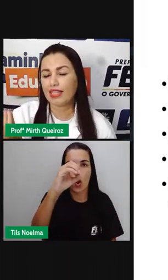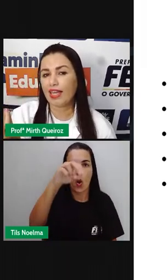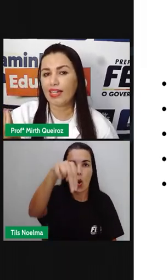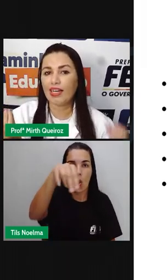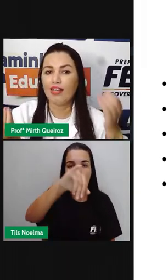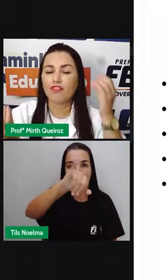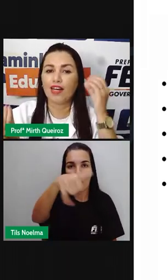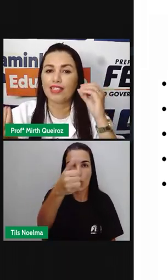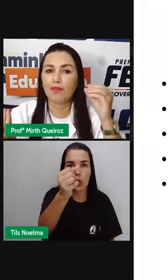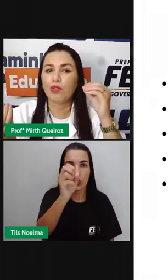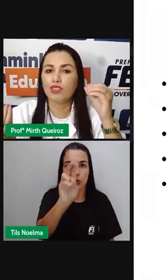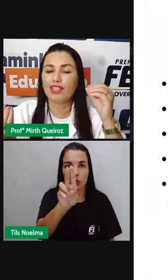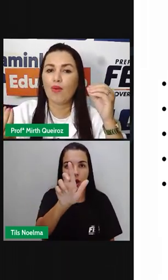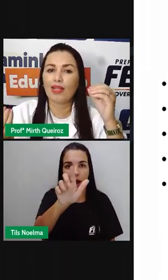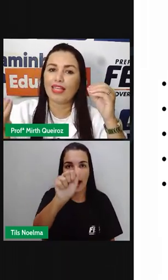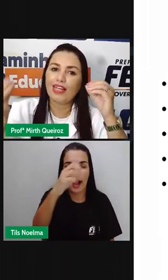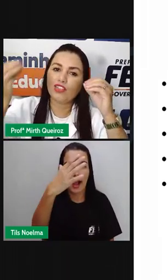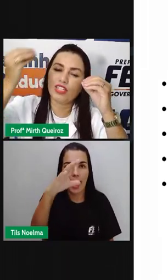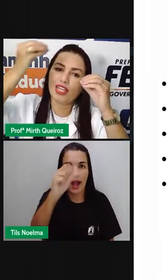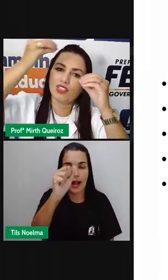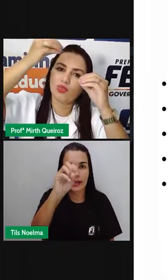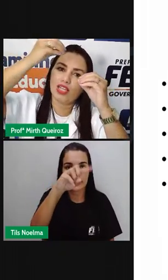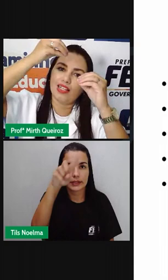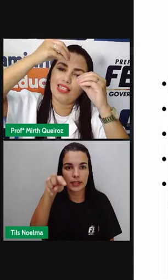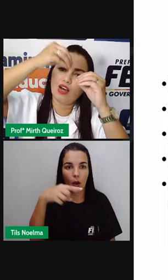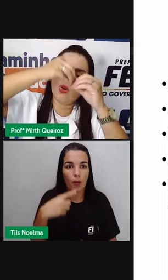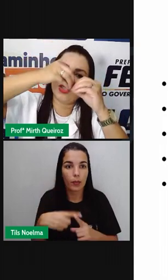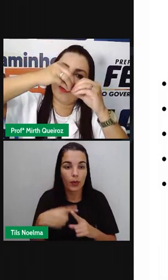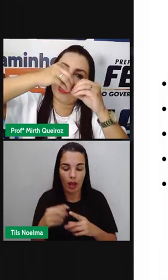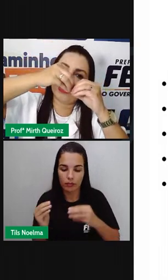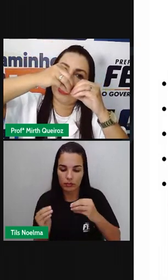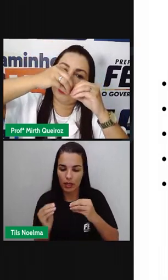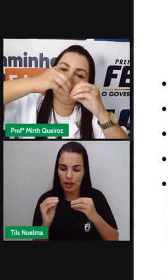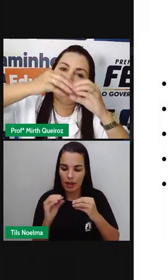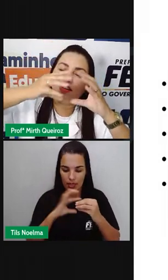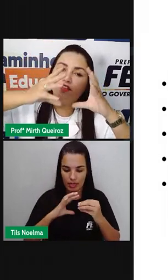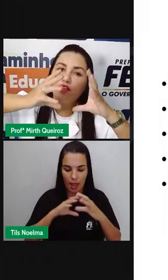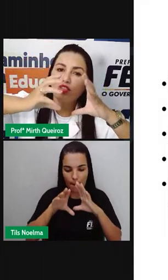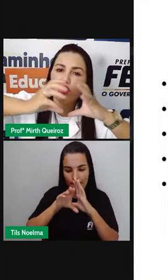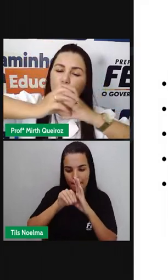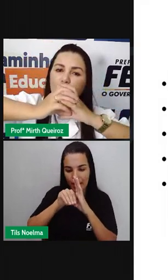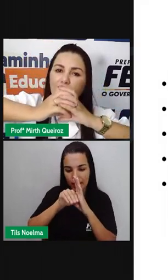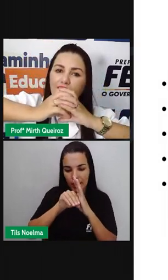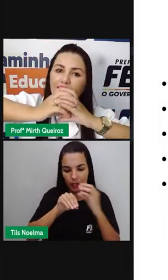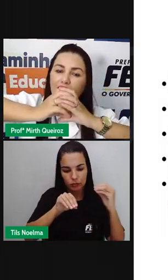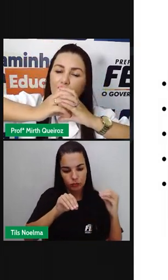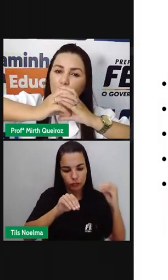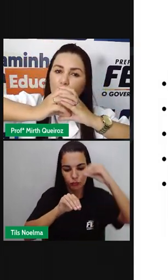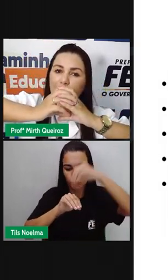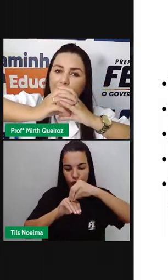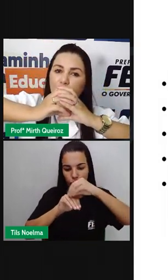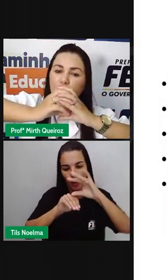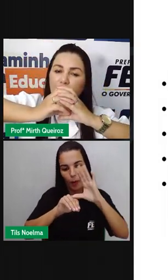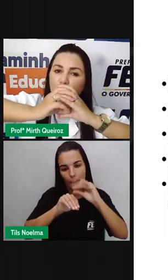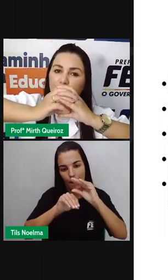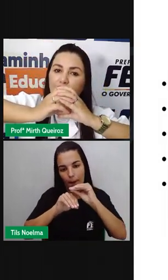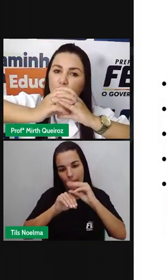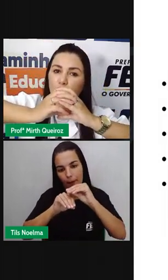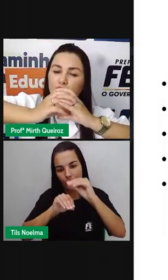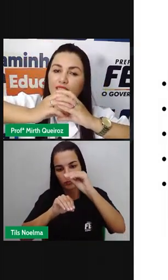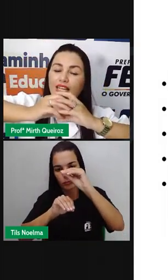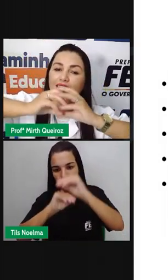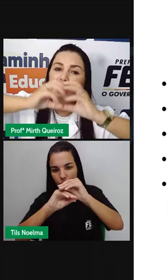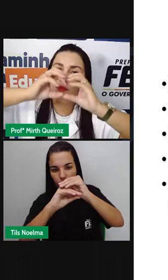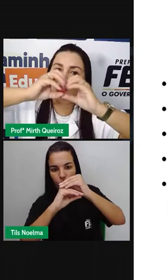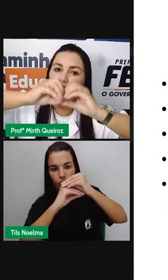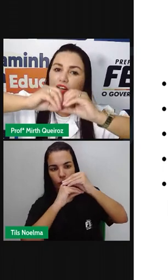bactéria vai depositar o material genético dela na outra bactéria, vão se unir ali o material genético das